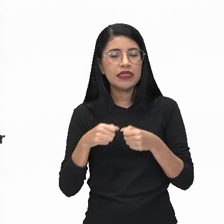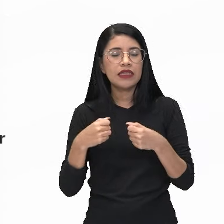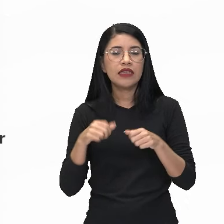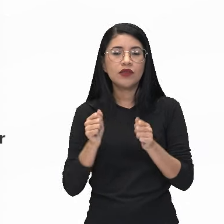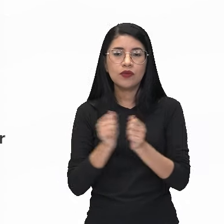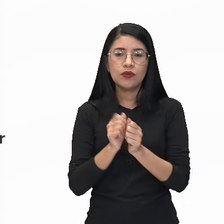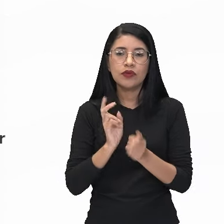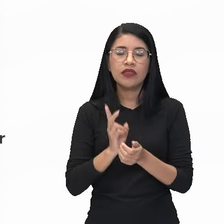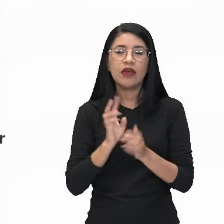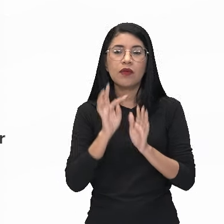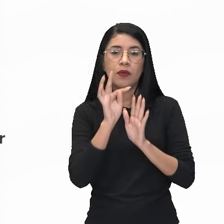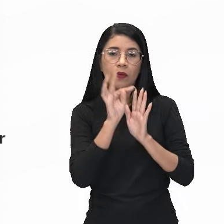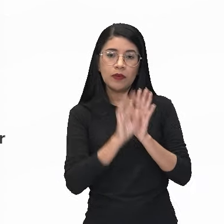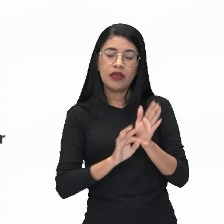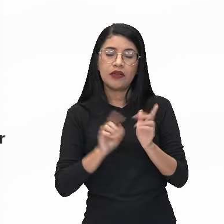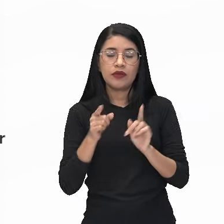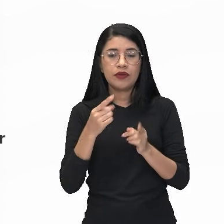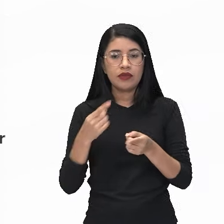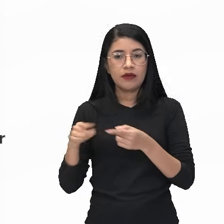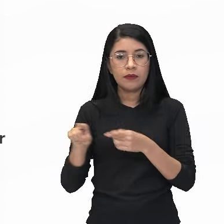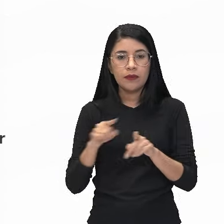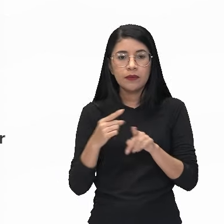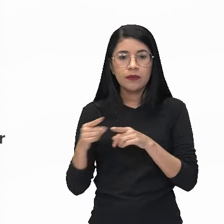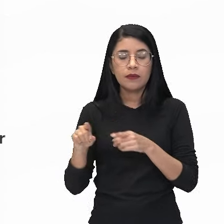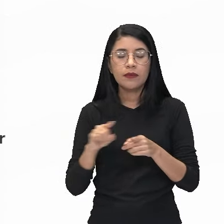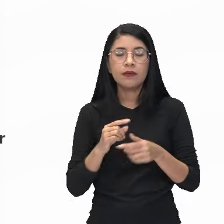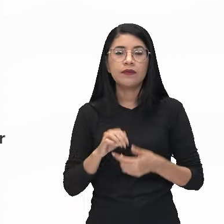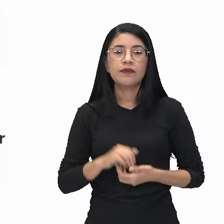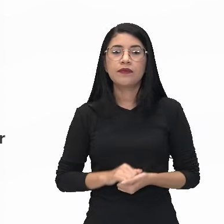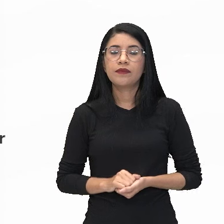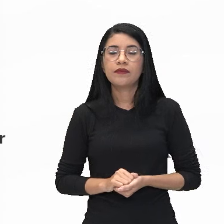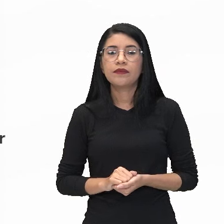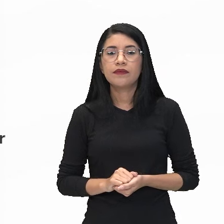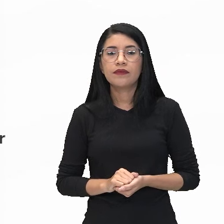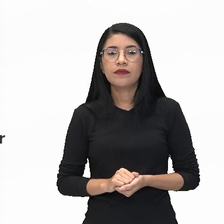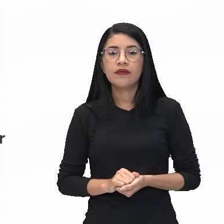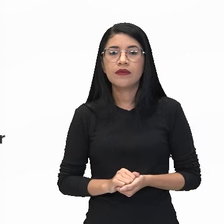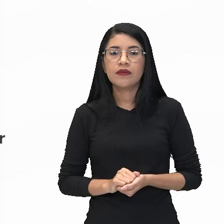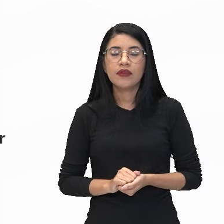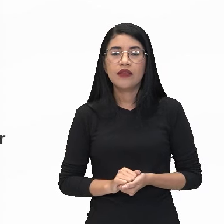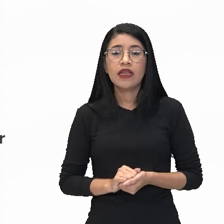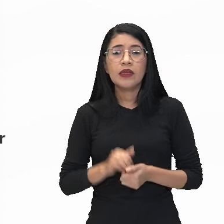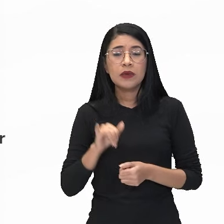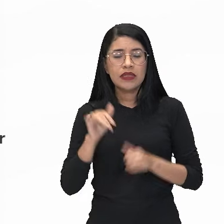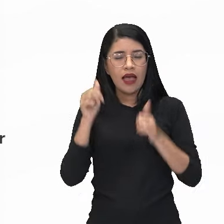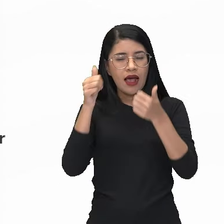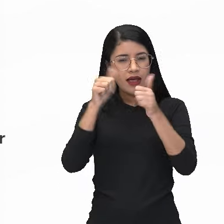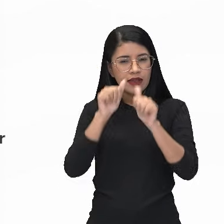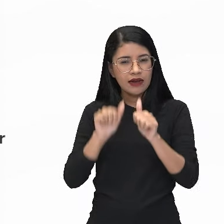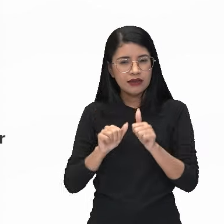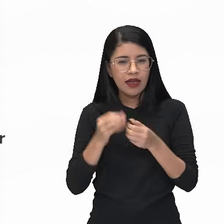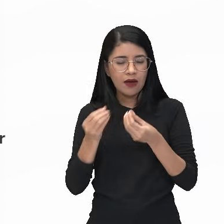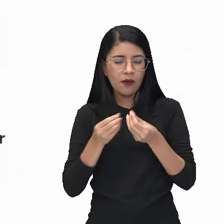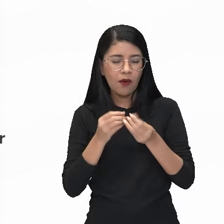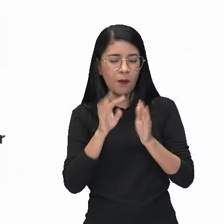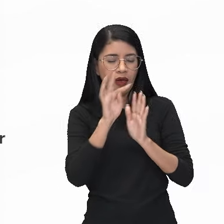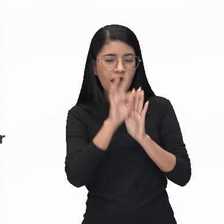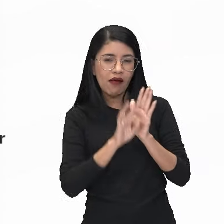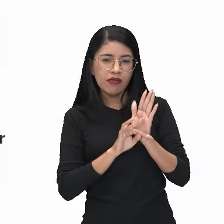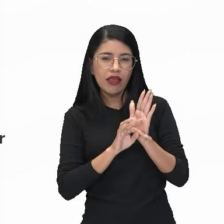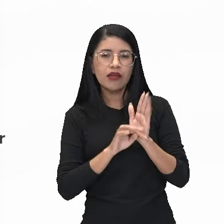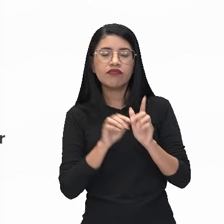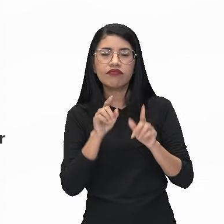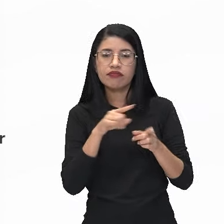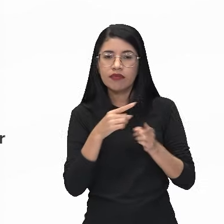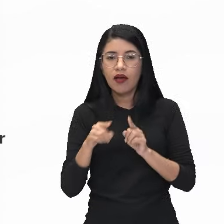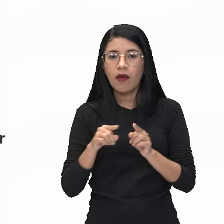um aspecto do outro, o textual do musical, tá? Quando partimos para analisar a materialidade da canção,